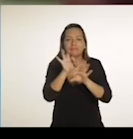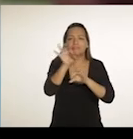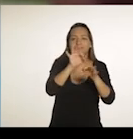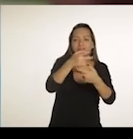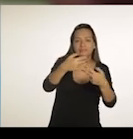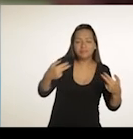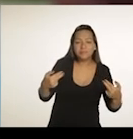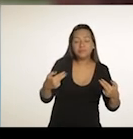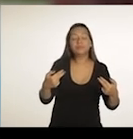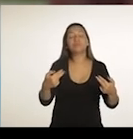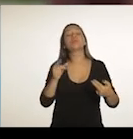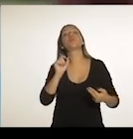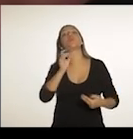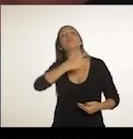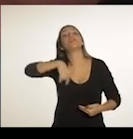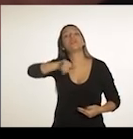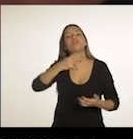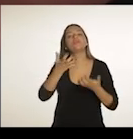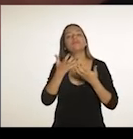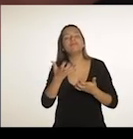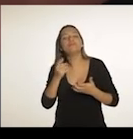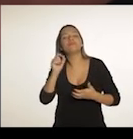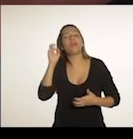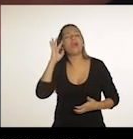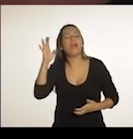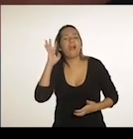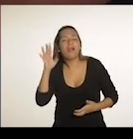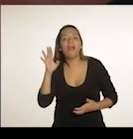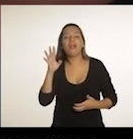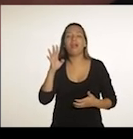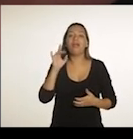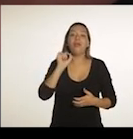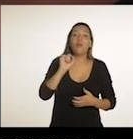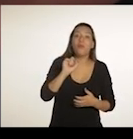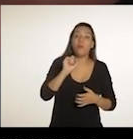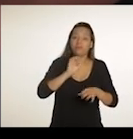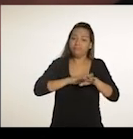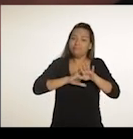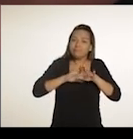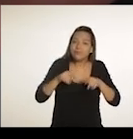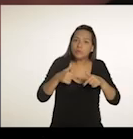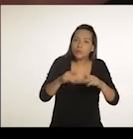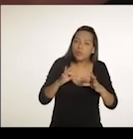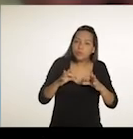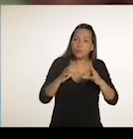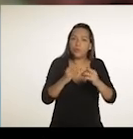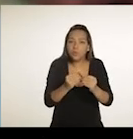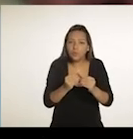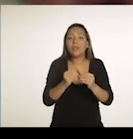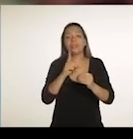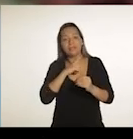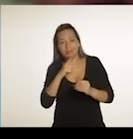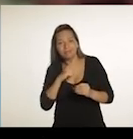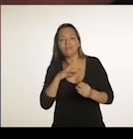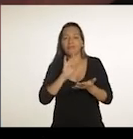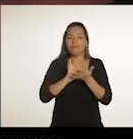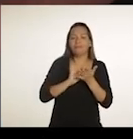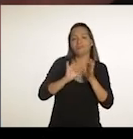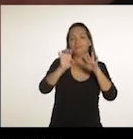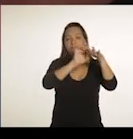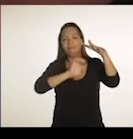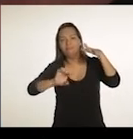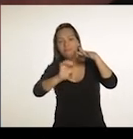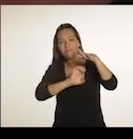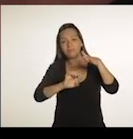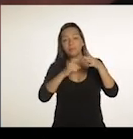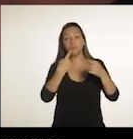comunidades, nos bairros, tenham mais investimentos locais. Porque são geradores de emprego e são geradores de renda. Aqui vocês